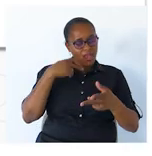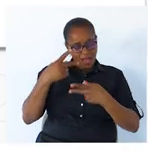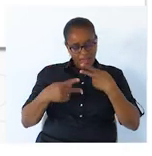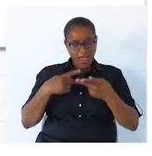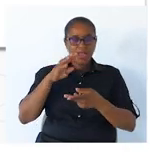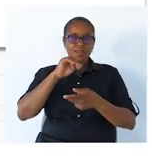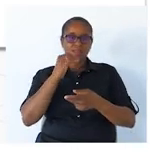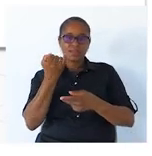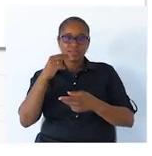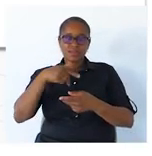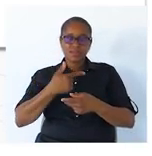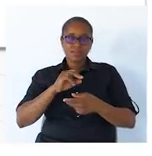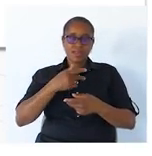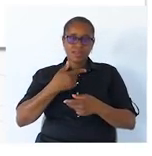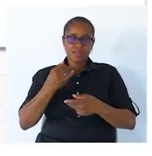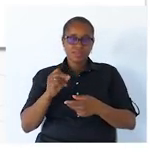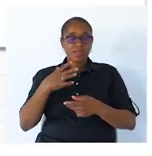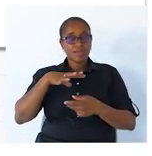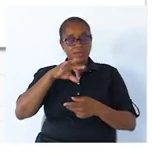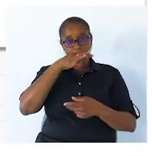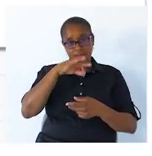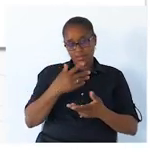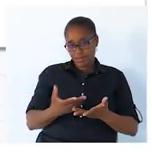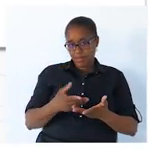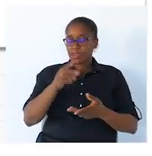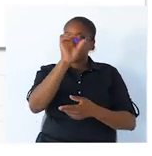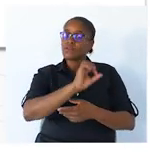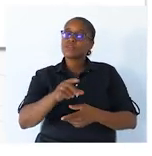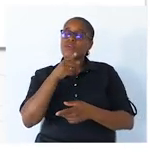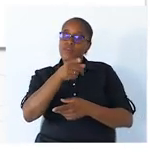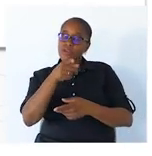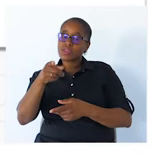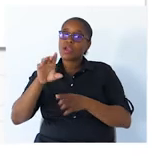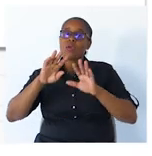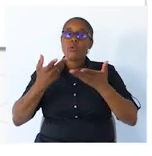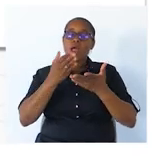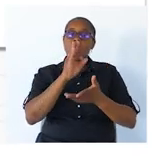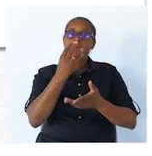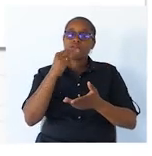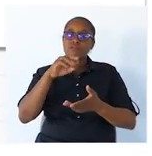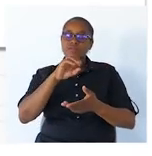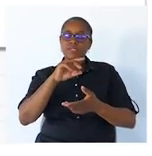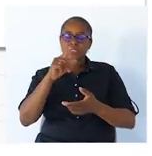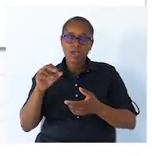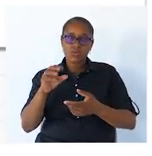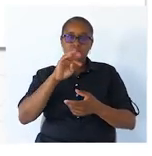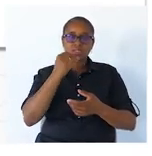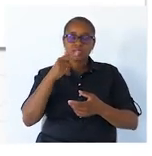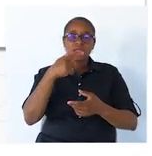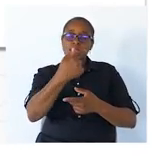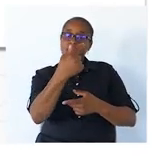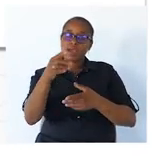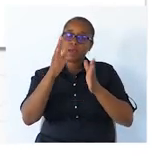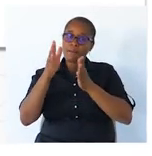análise sintática, quer dizer que vocês vão indicar qual é a função sintática que cada